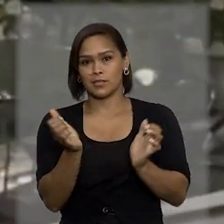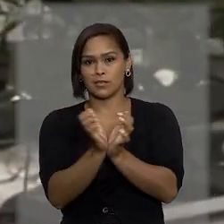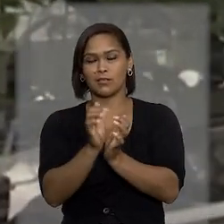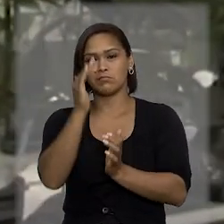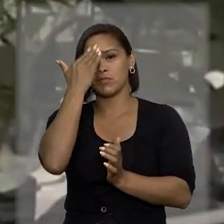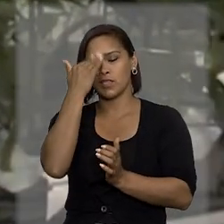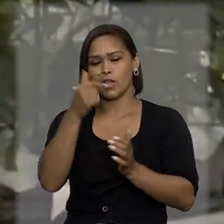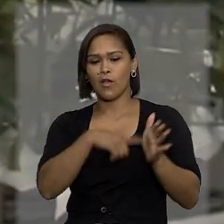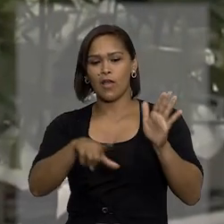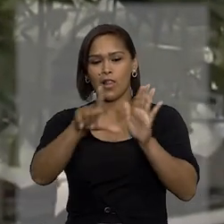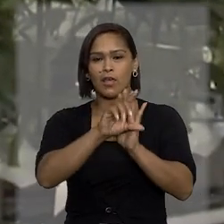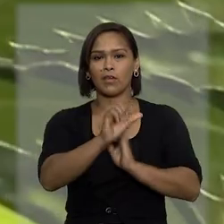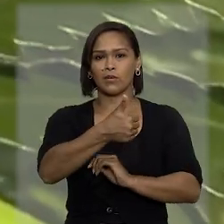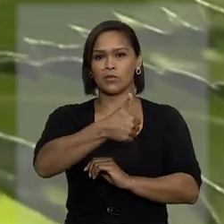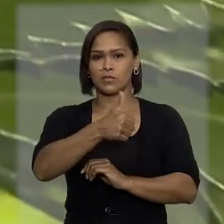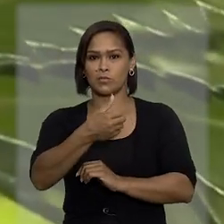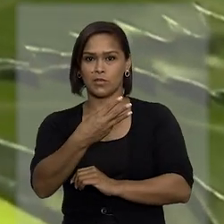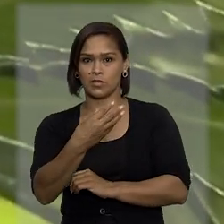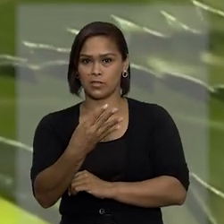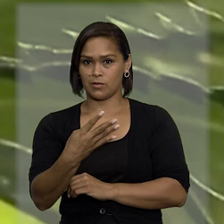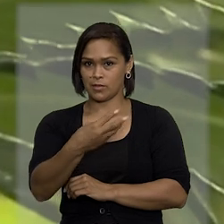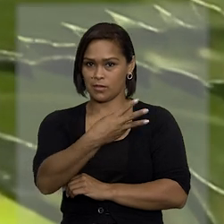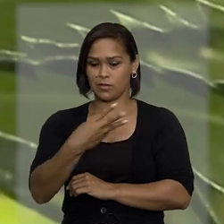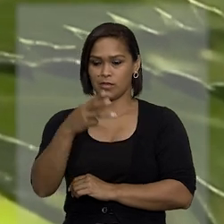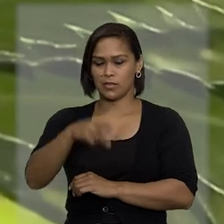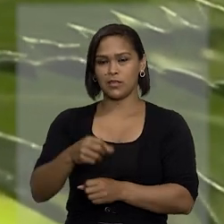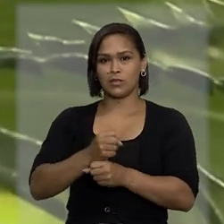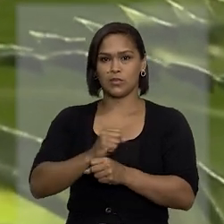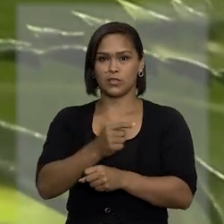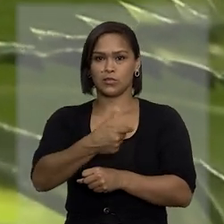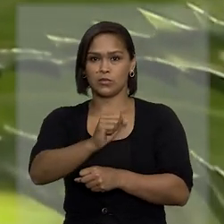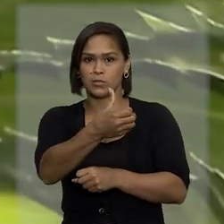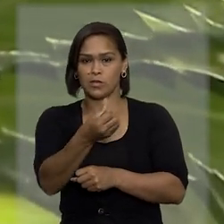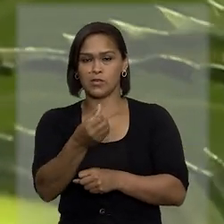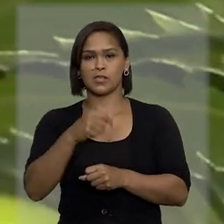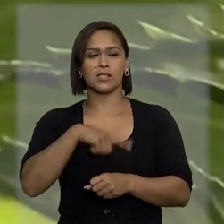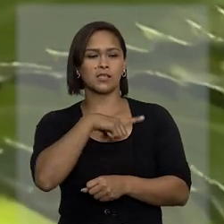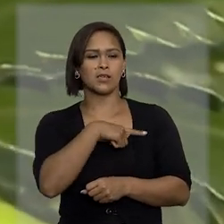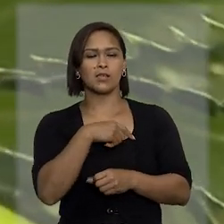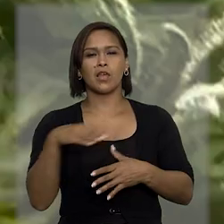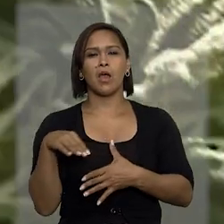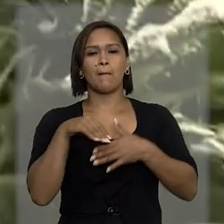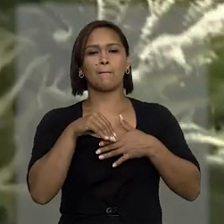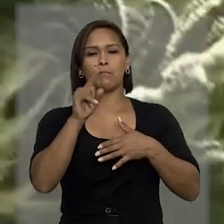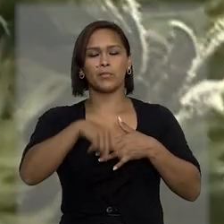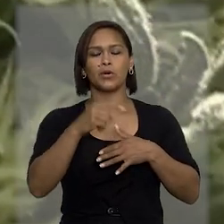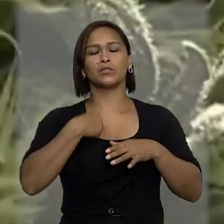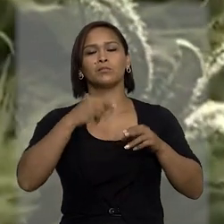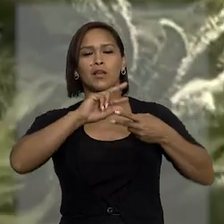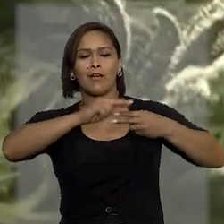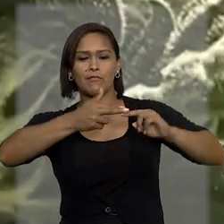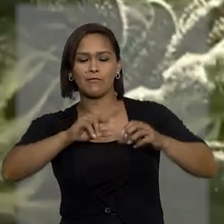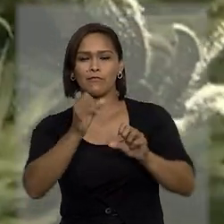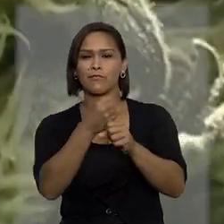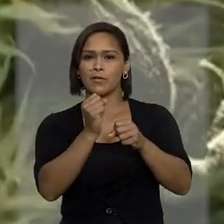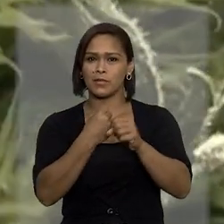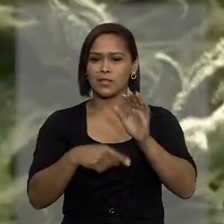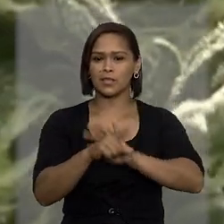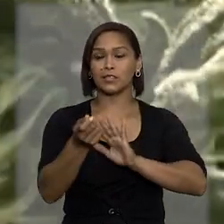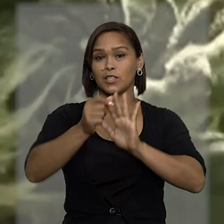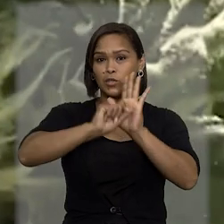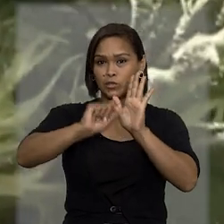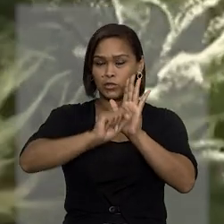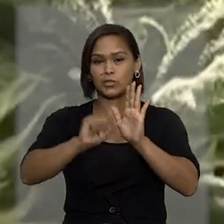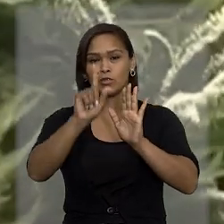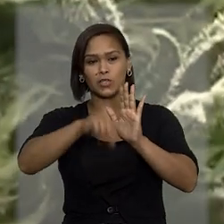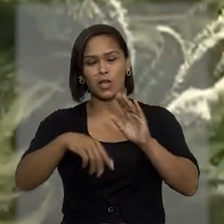que o trecho da lei 11.343, de 2006, que pune a posse de equipamentos para a fabricação de entorpecentes,